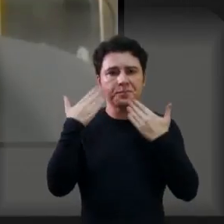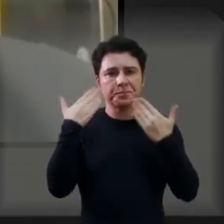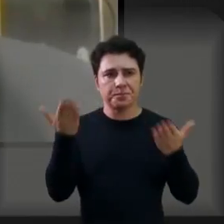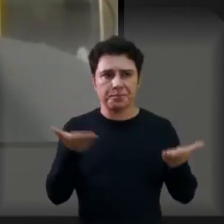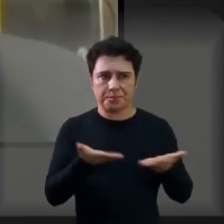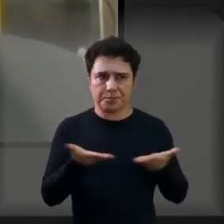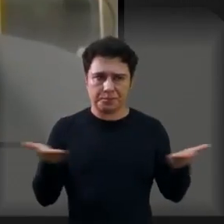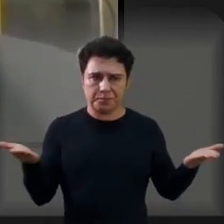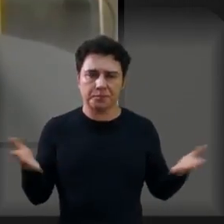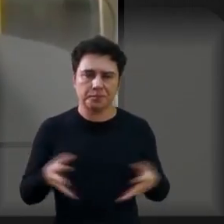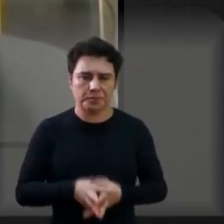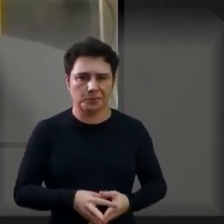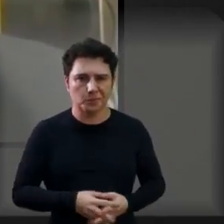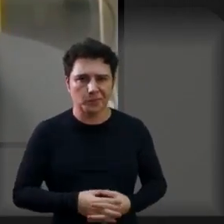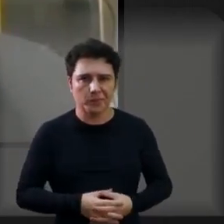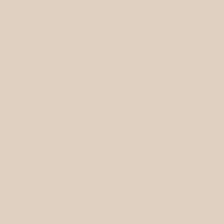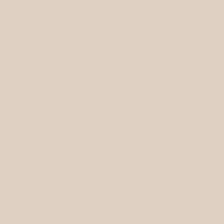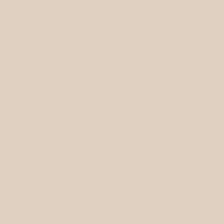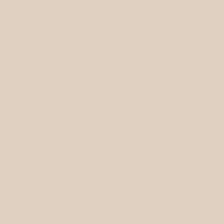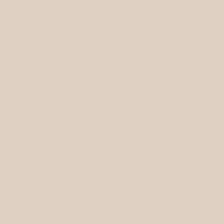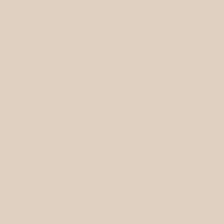a todos os vereadores e obrigado à população.